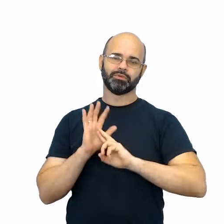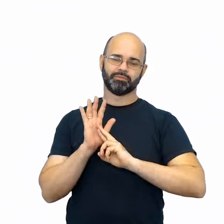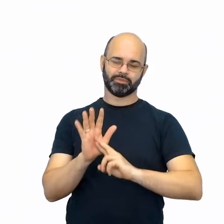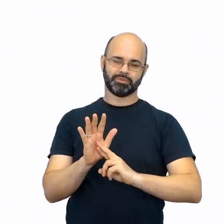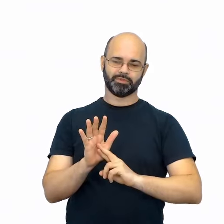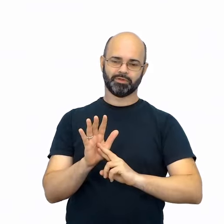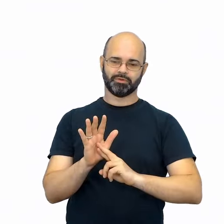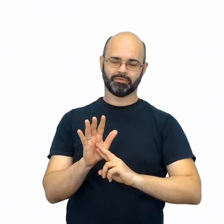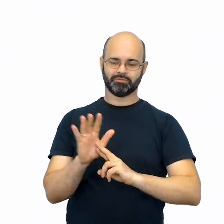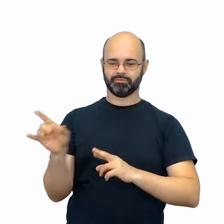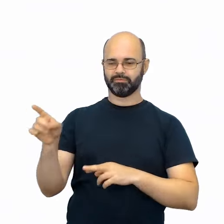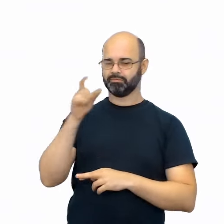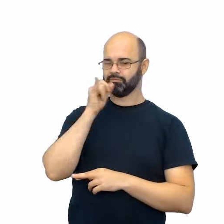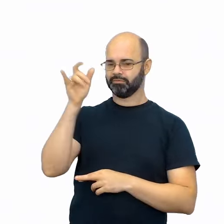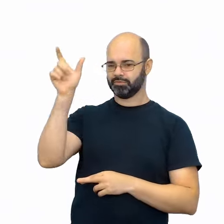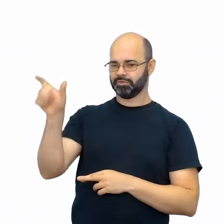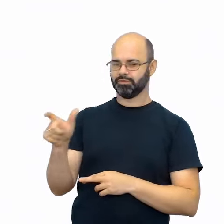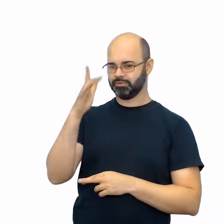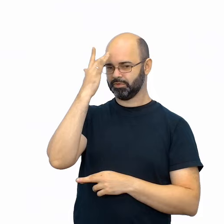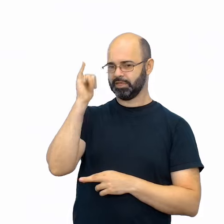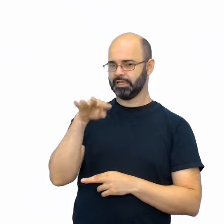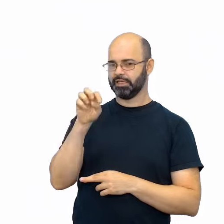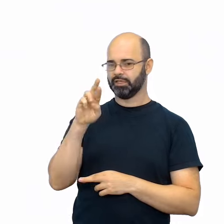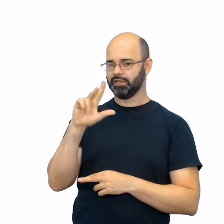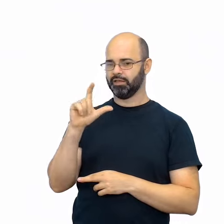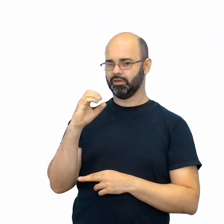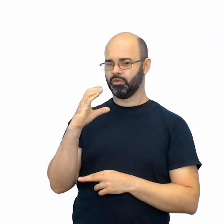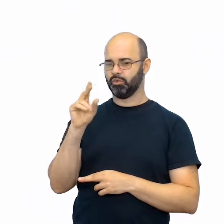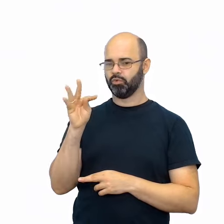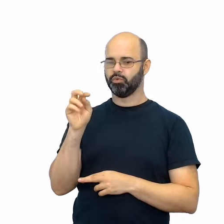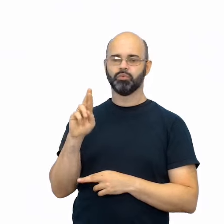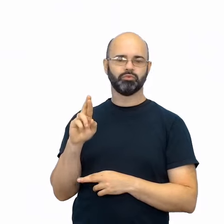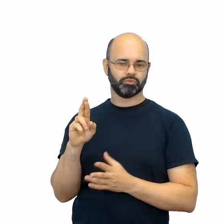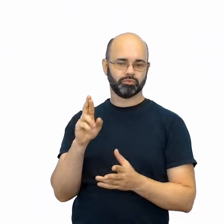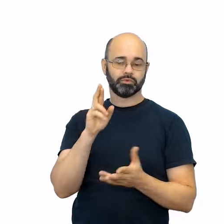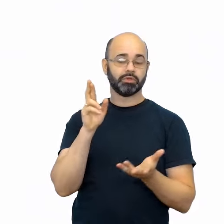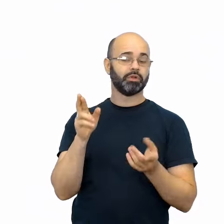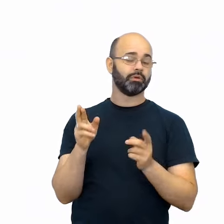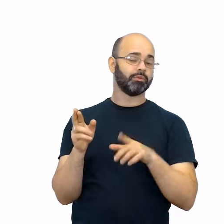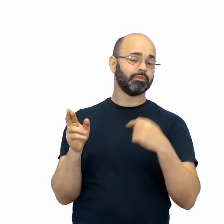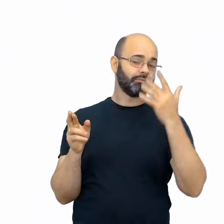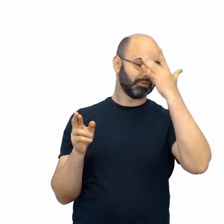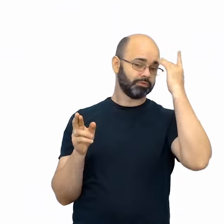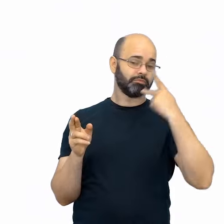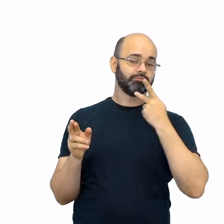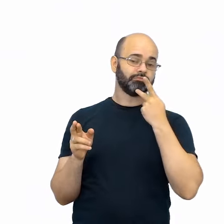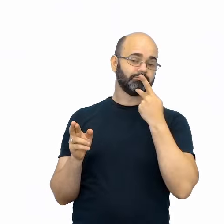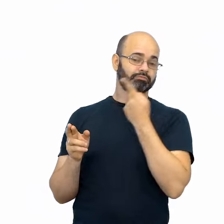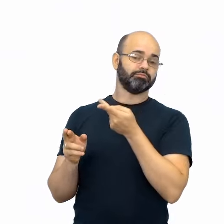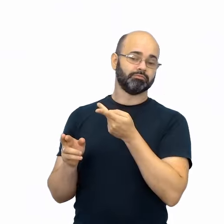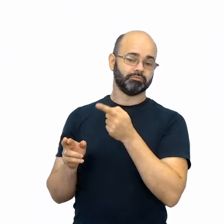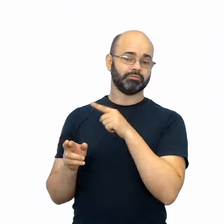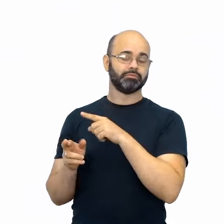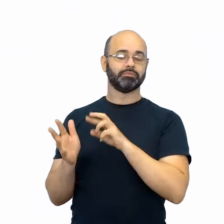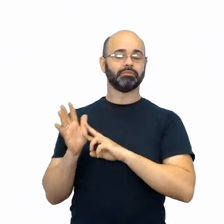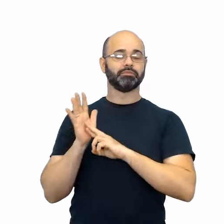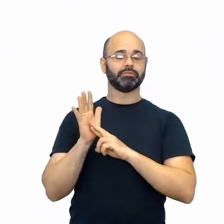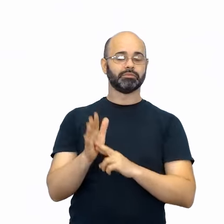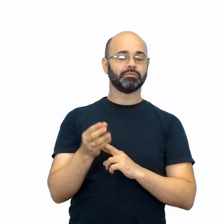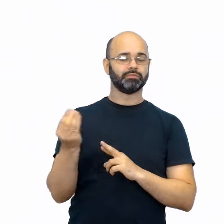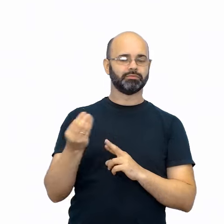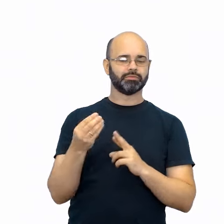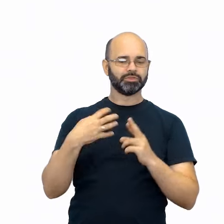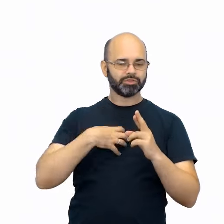interlocutor? Em outros termos, o que o enunciador precisa considerar para representar